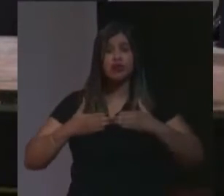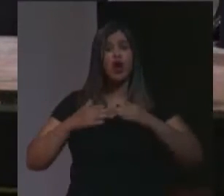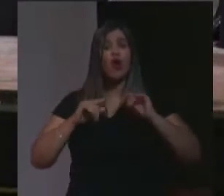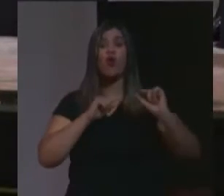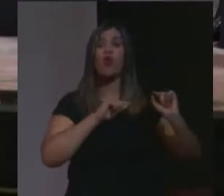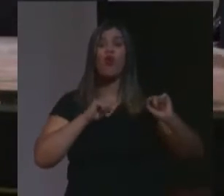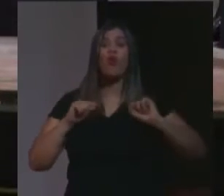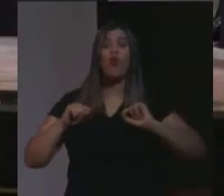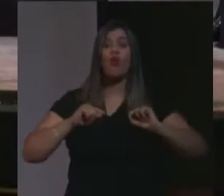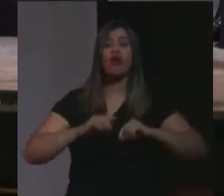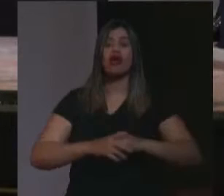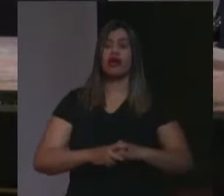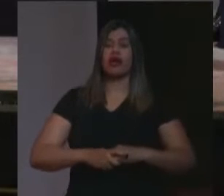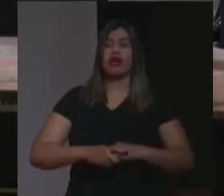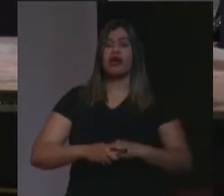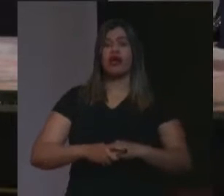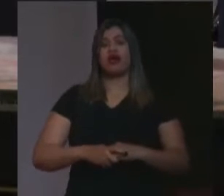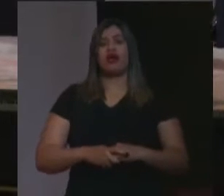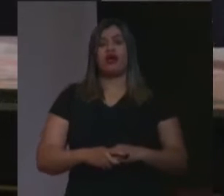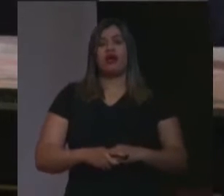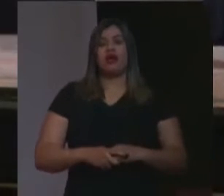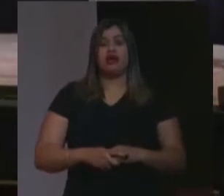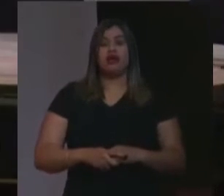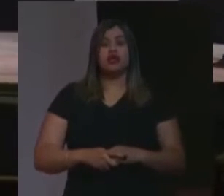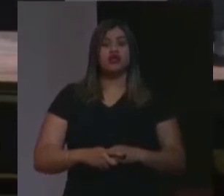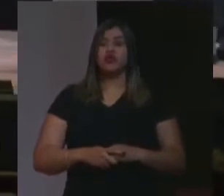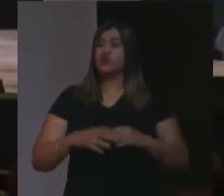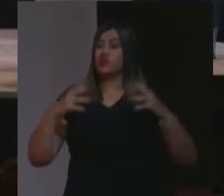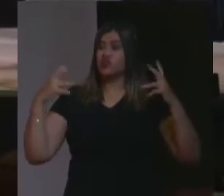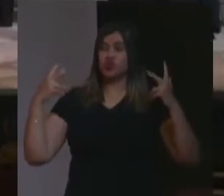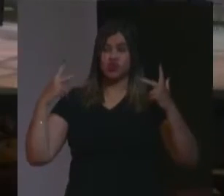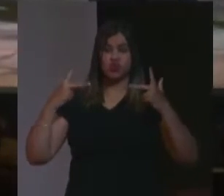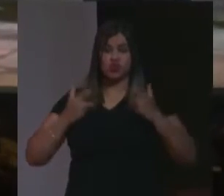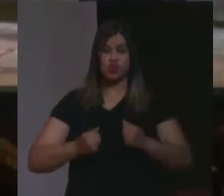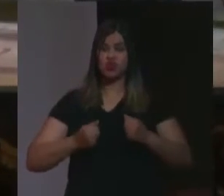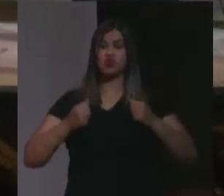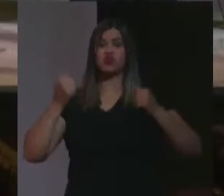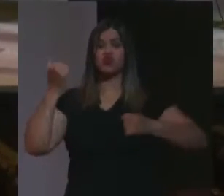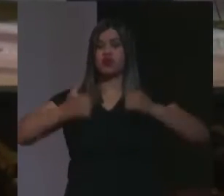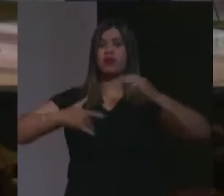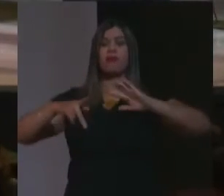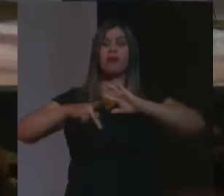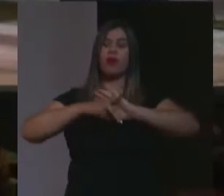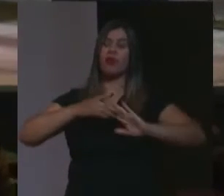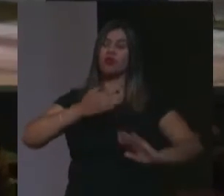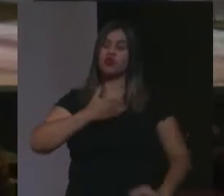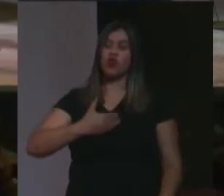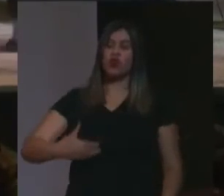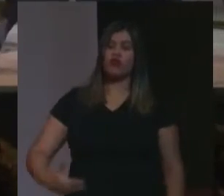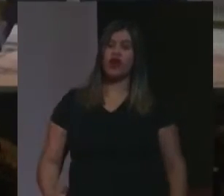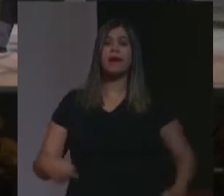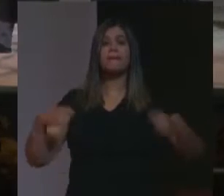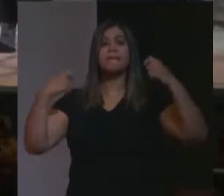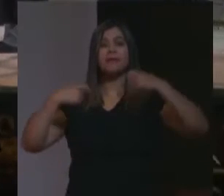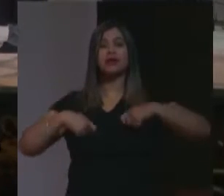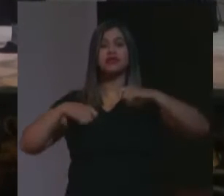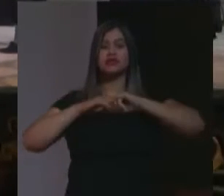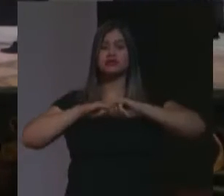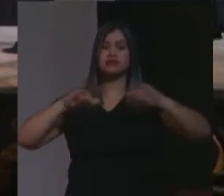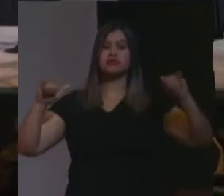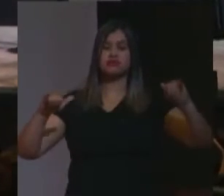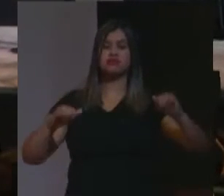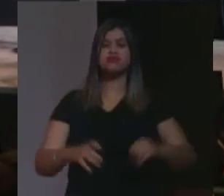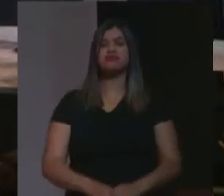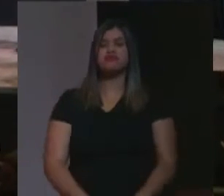haja uma mensagem junto com tudo que se queira dizer a respeito do governo Bolsonaro, que haja junto uma pequena mensagem